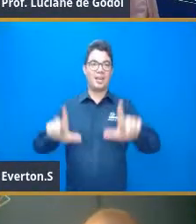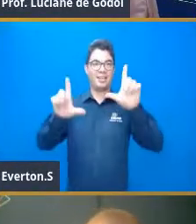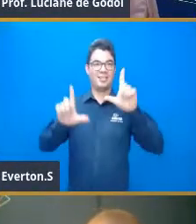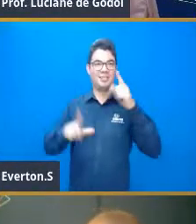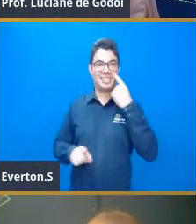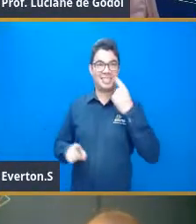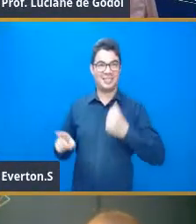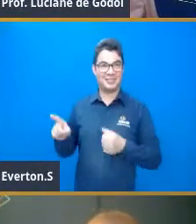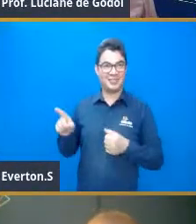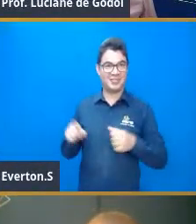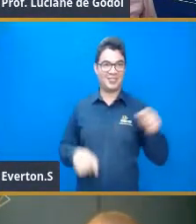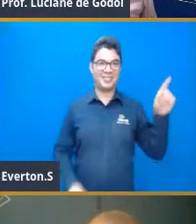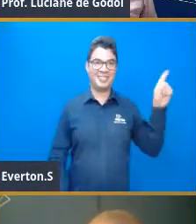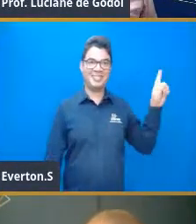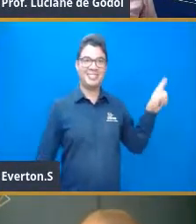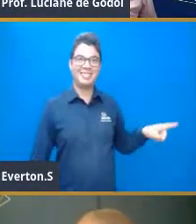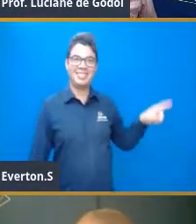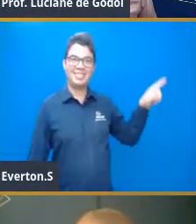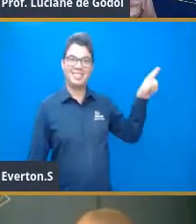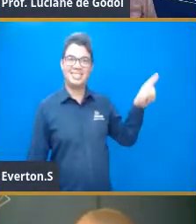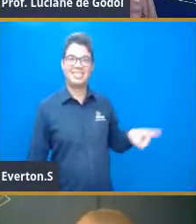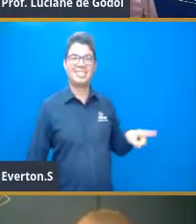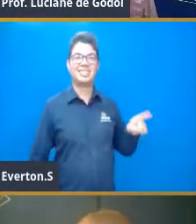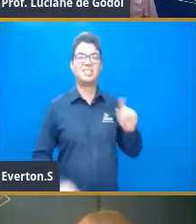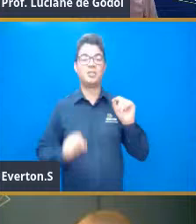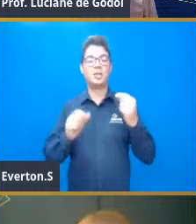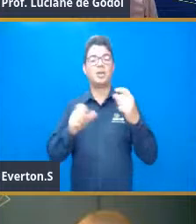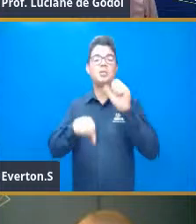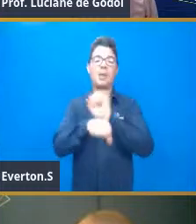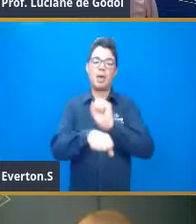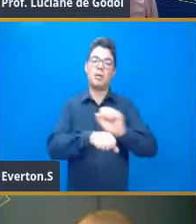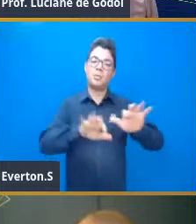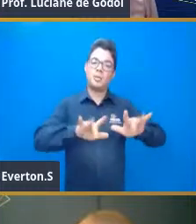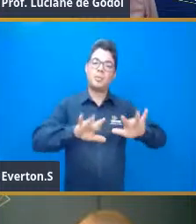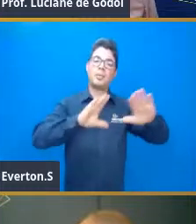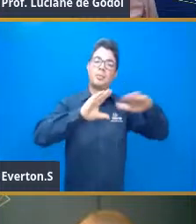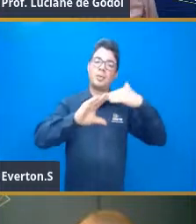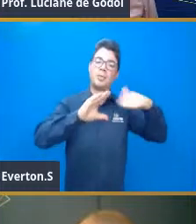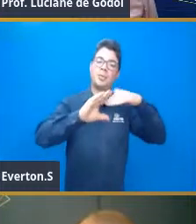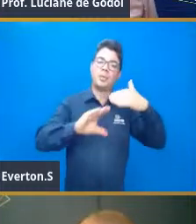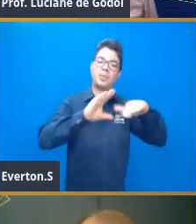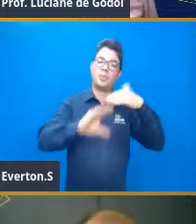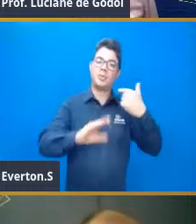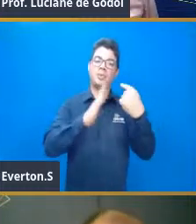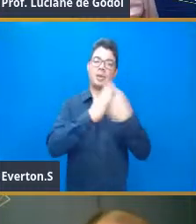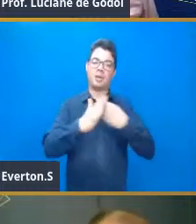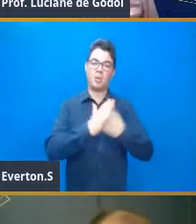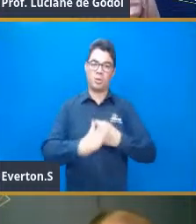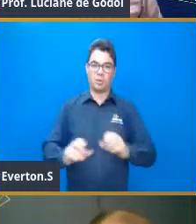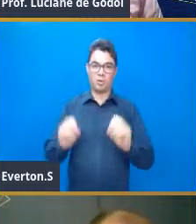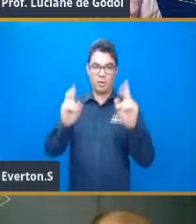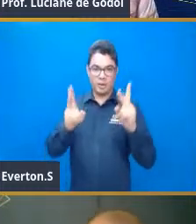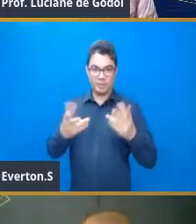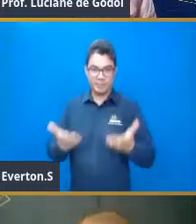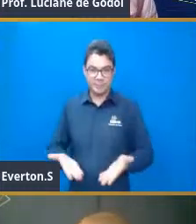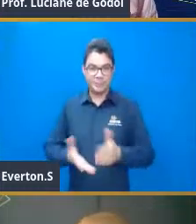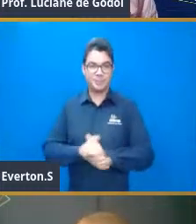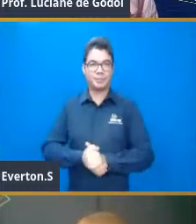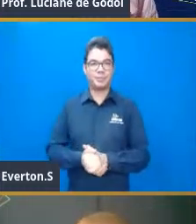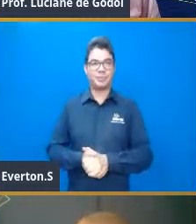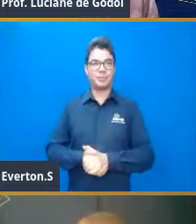E daí eu fico aqui no chat, aguardando as perguntas de vocês para repassar para o professor Ricardo, então. Tá bom, gente? Vamos lá.